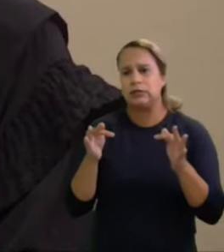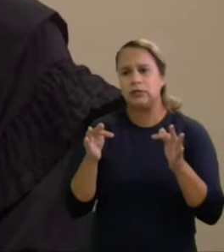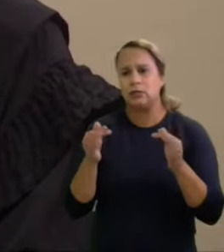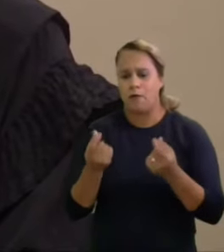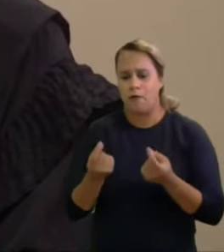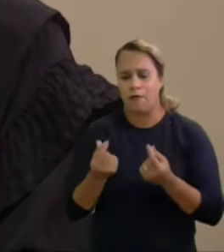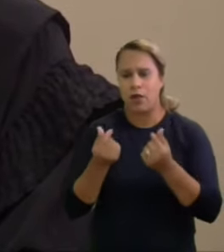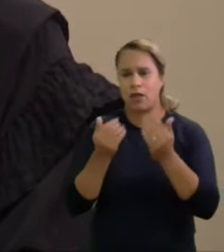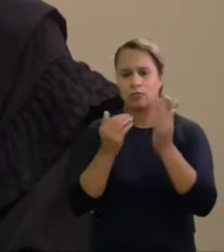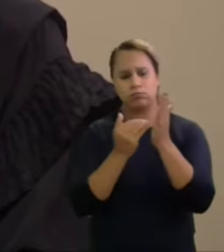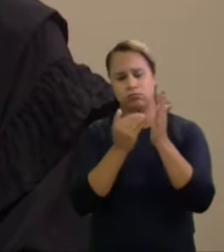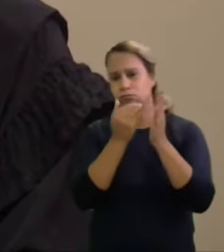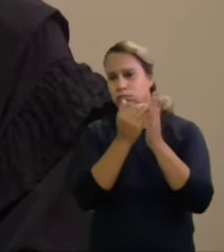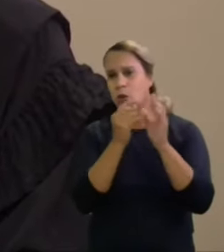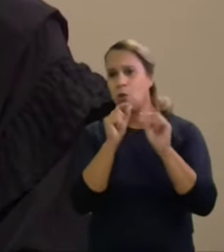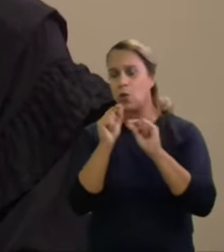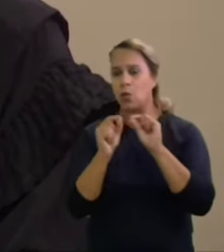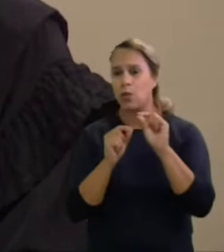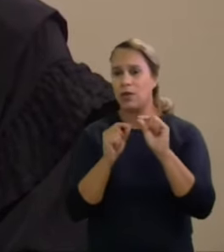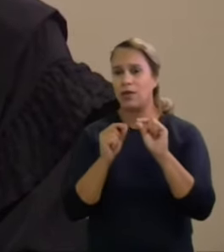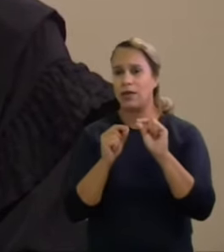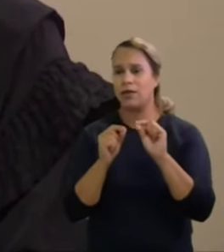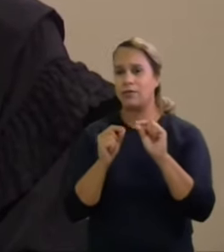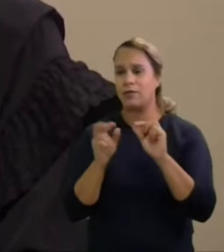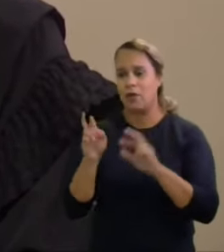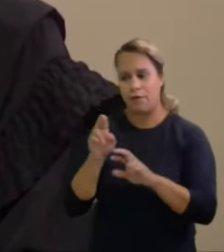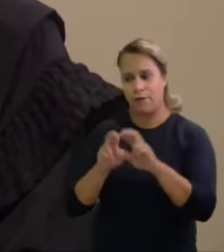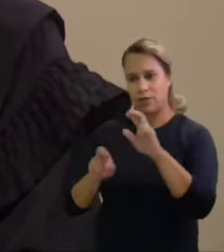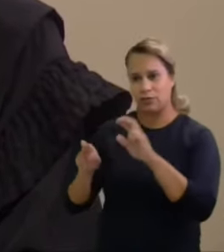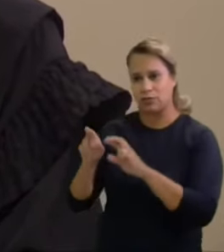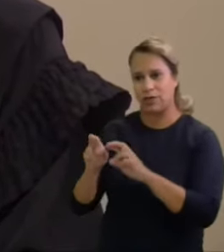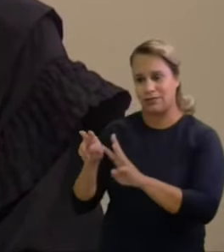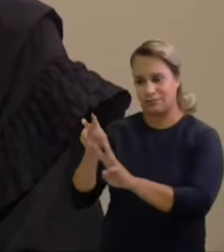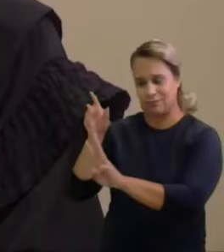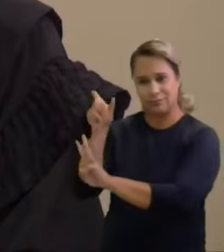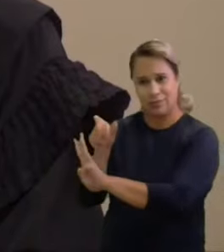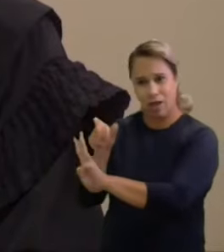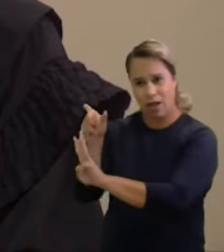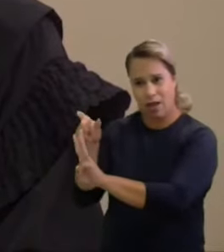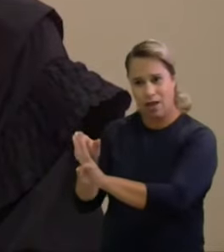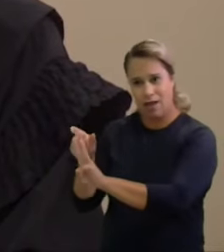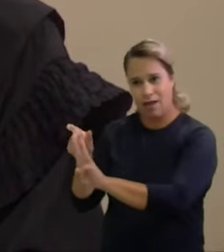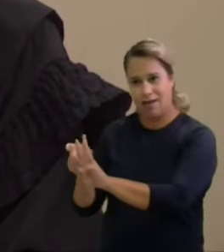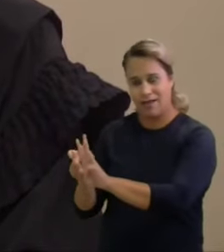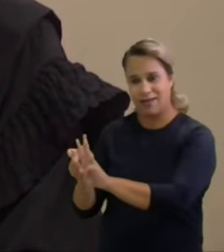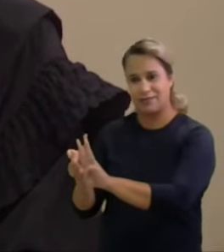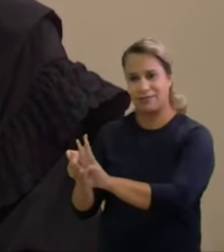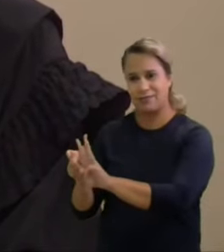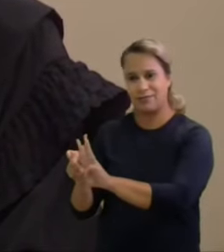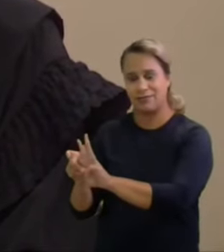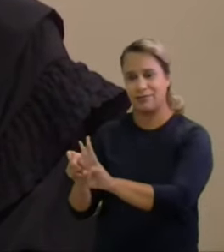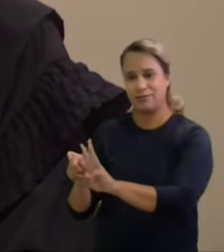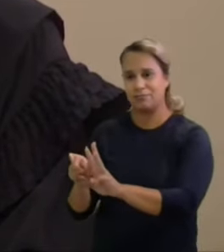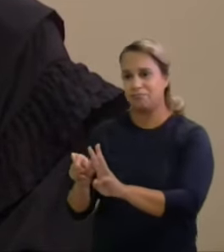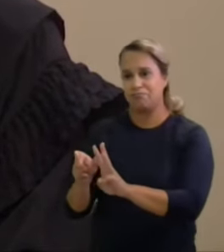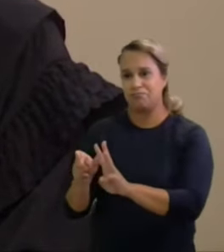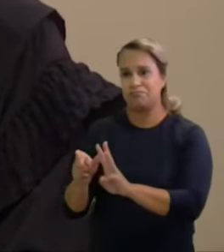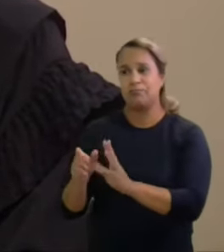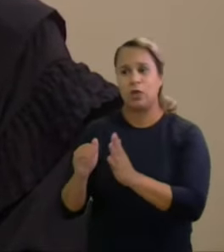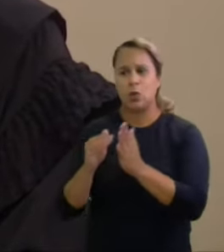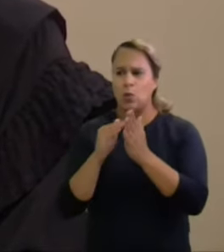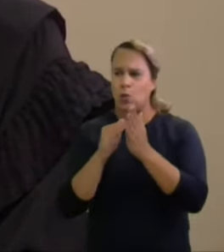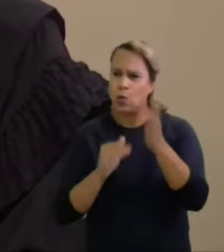evidenciado na pré-campanha dos investigados que eu concluí aqui não se extrai que tenha havido uma extrapolação ao limite do razoável